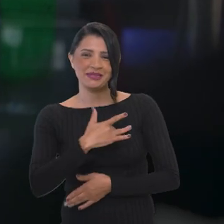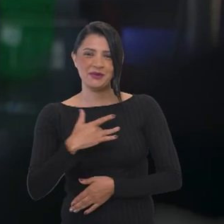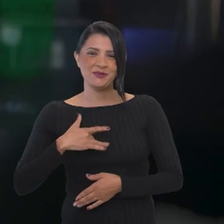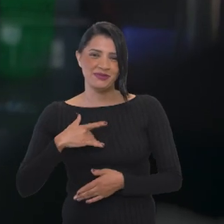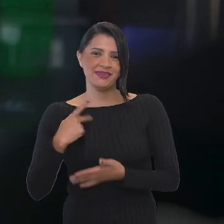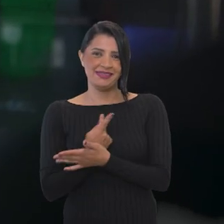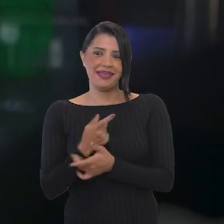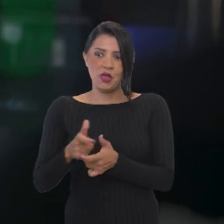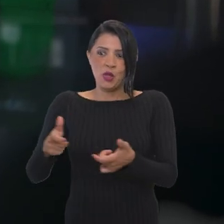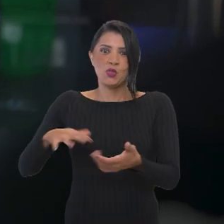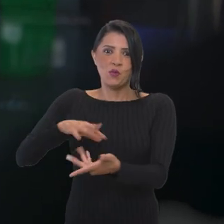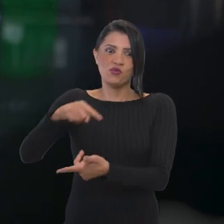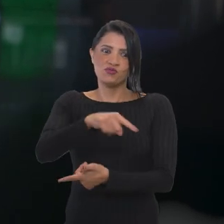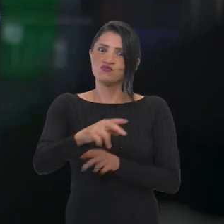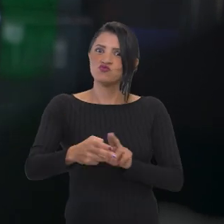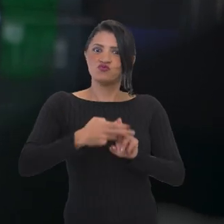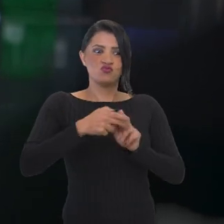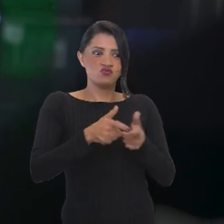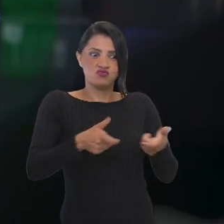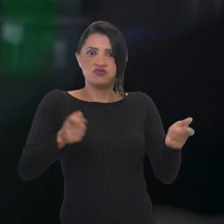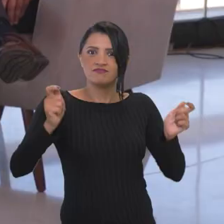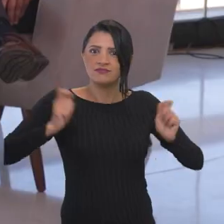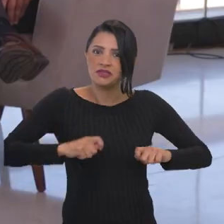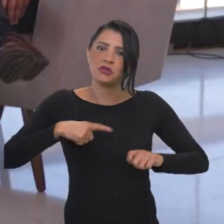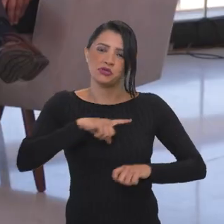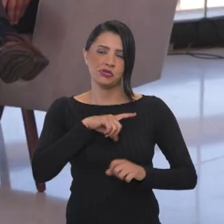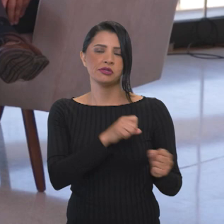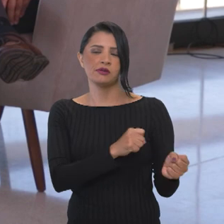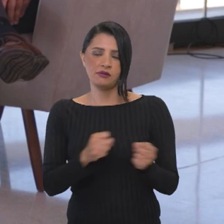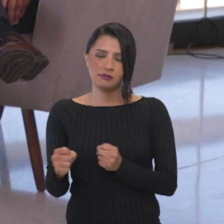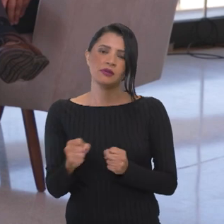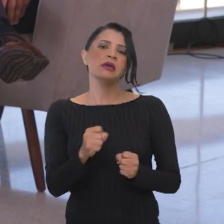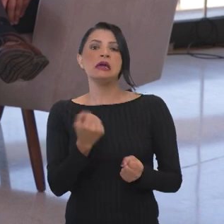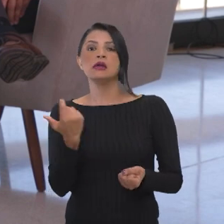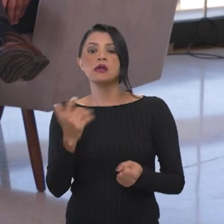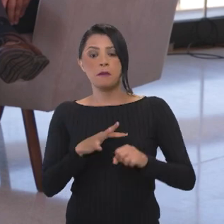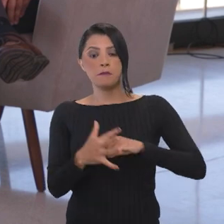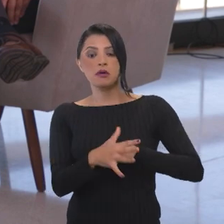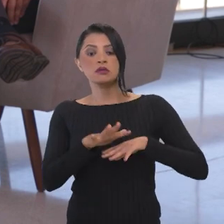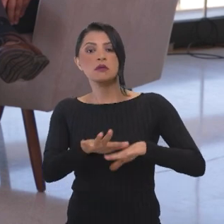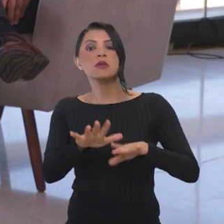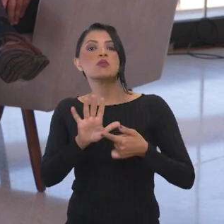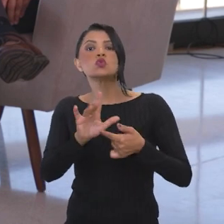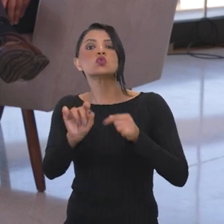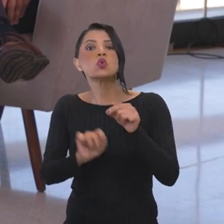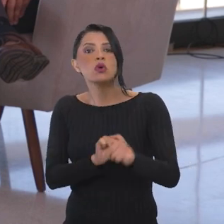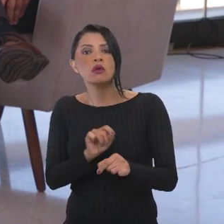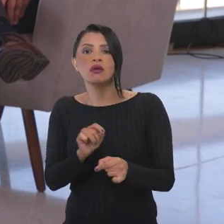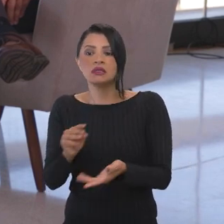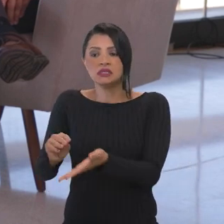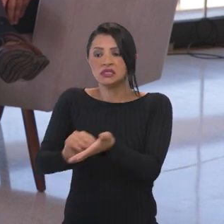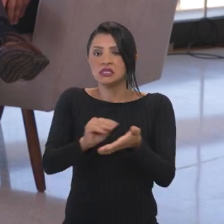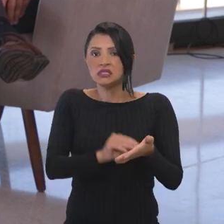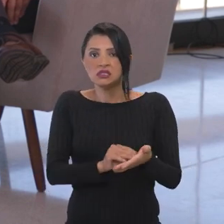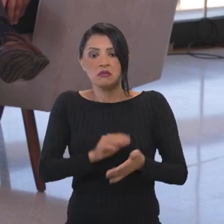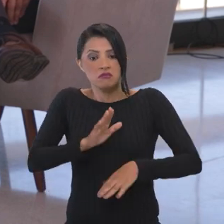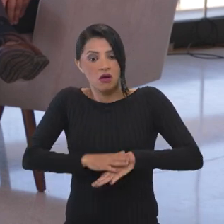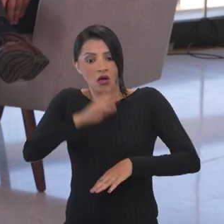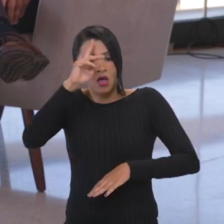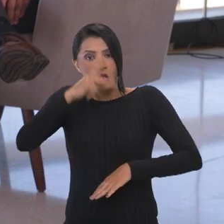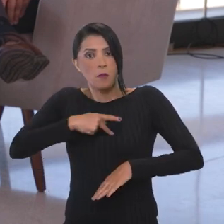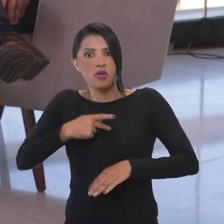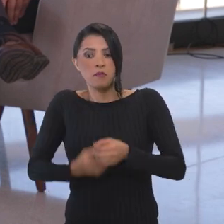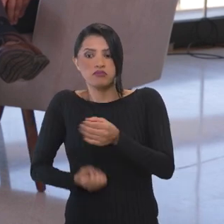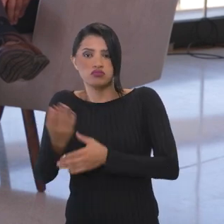Então, gente de fato tem um potencial ali enorme. E o que a pandemia demonstrou é a necessidade de uma autonomia produtiva. Porque